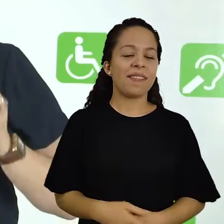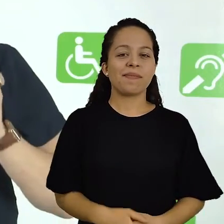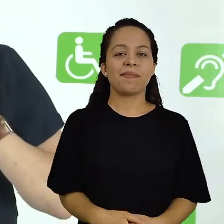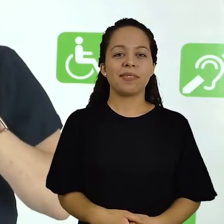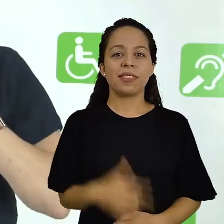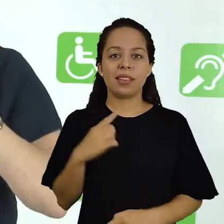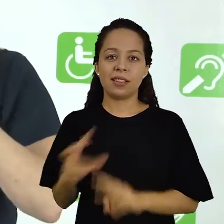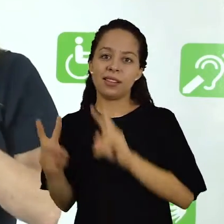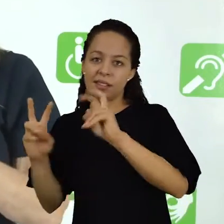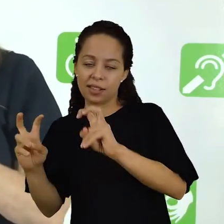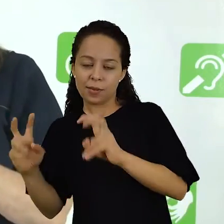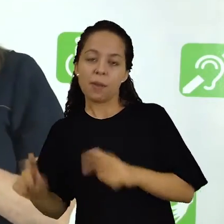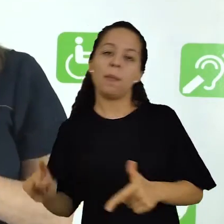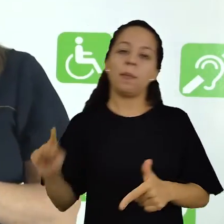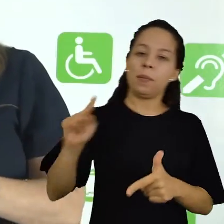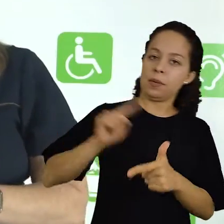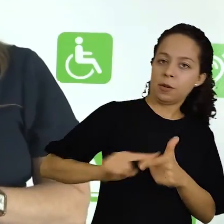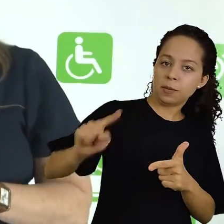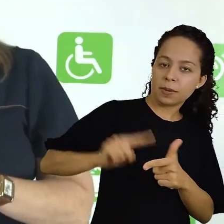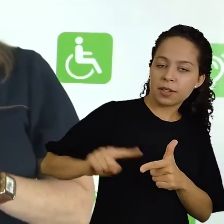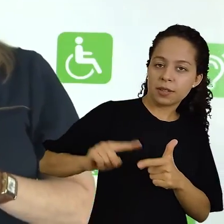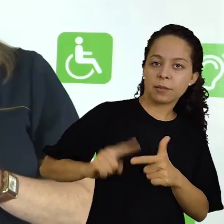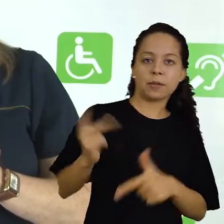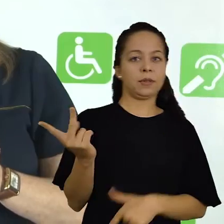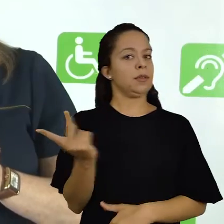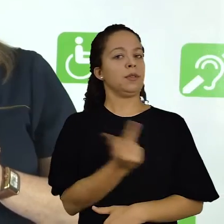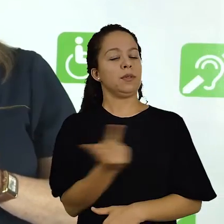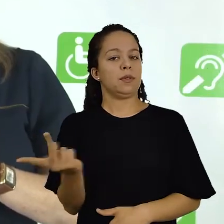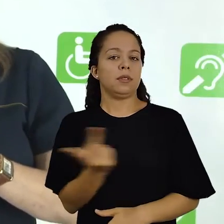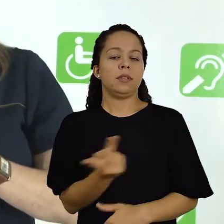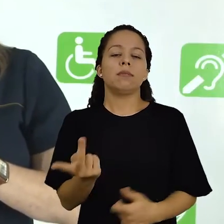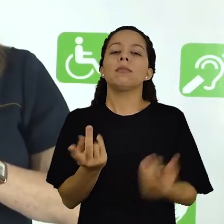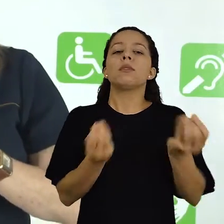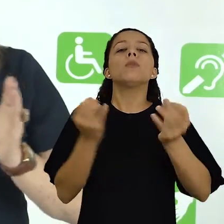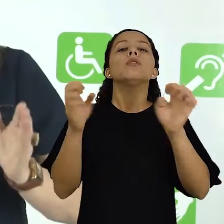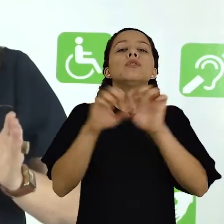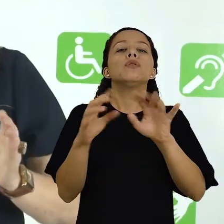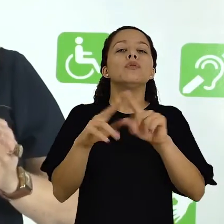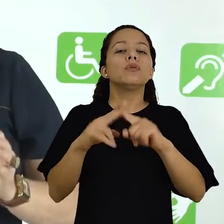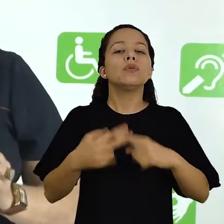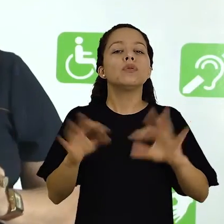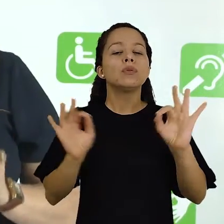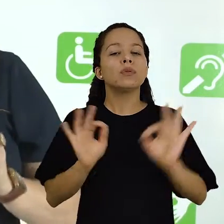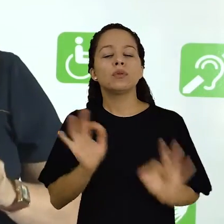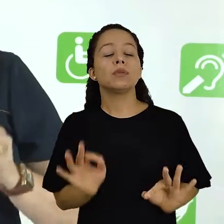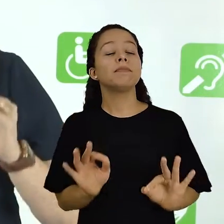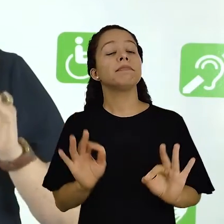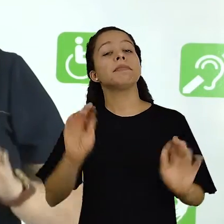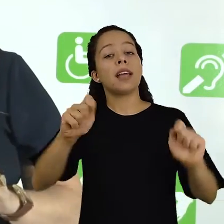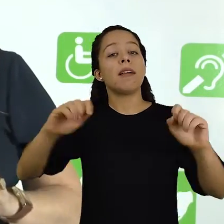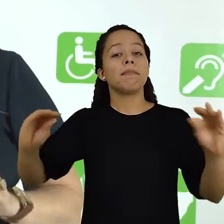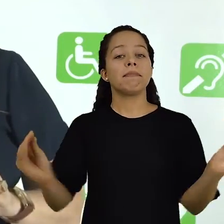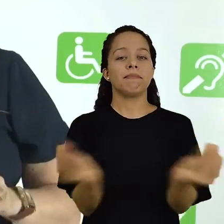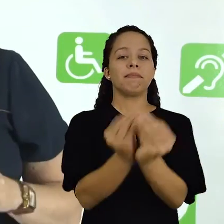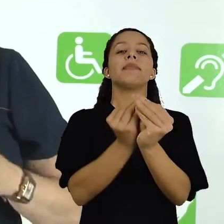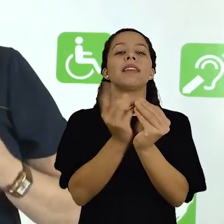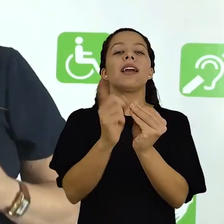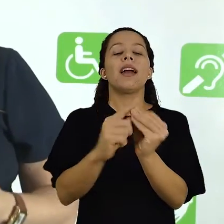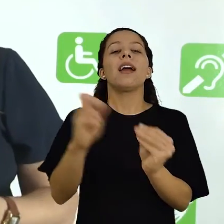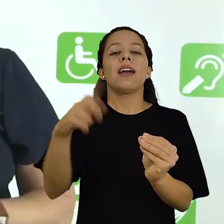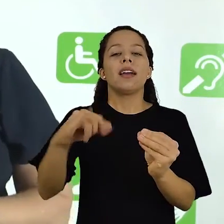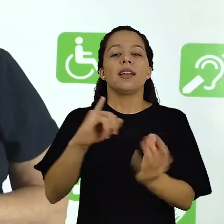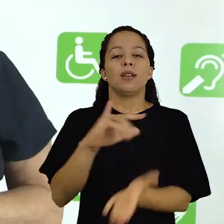O tema e o problema, depois eles são estruturados na forma de uma introdução.